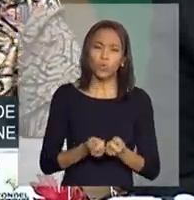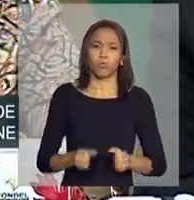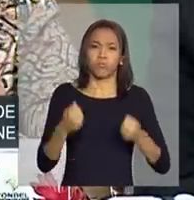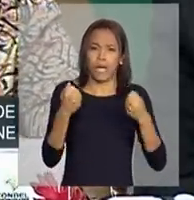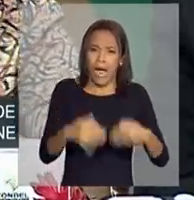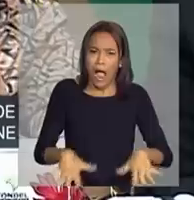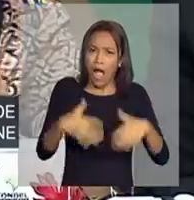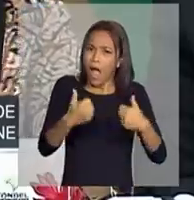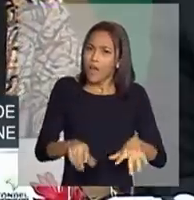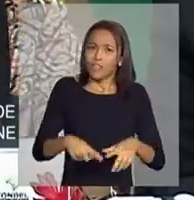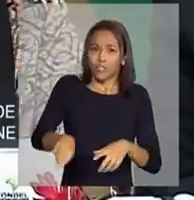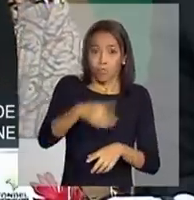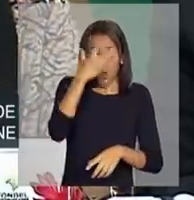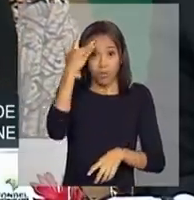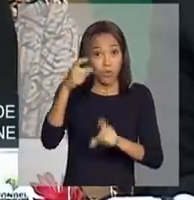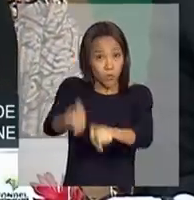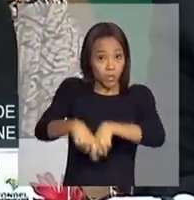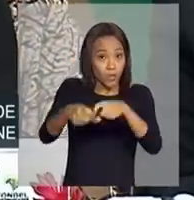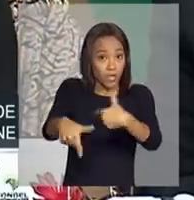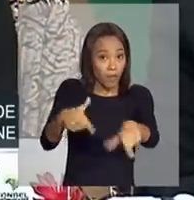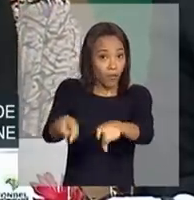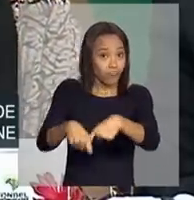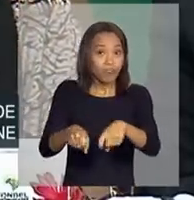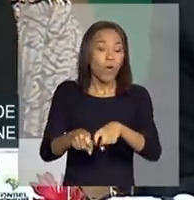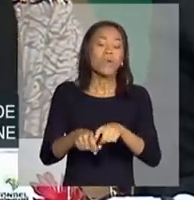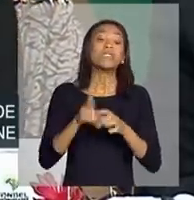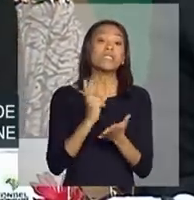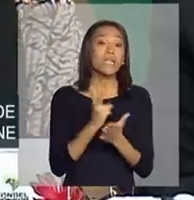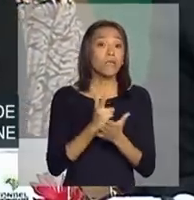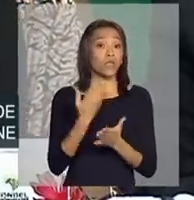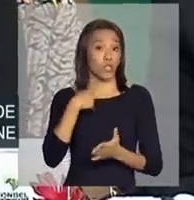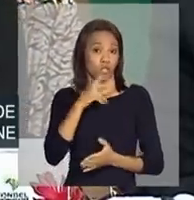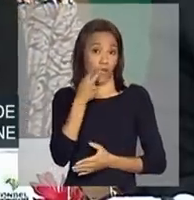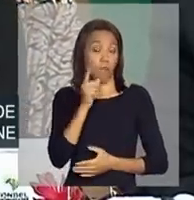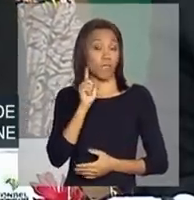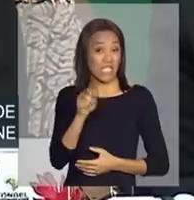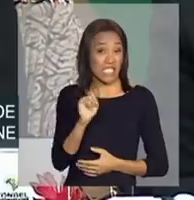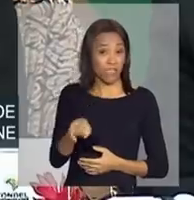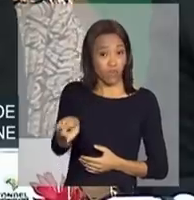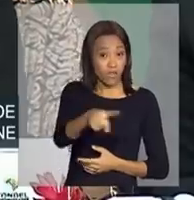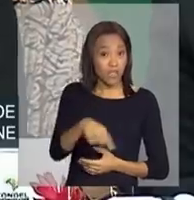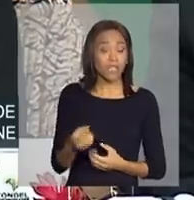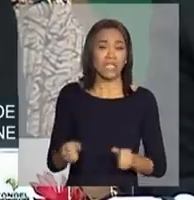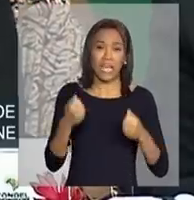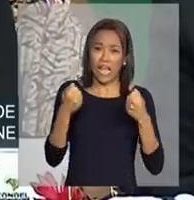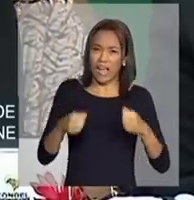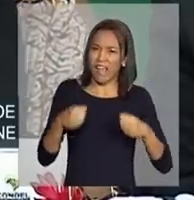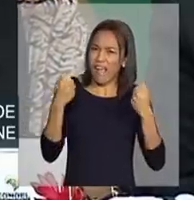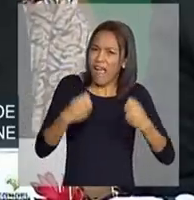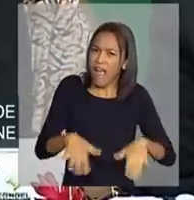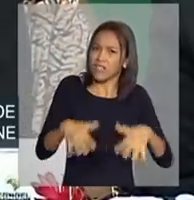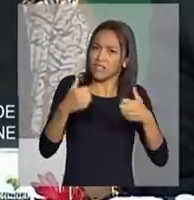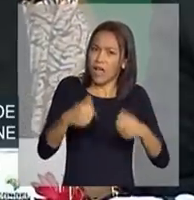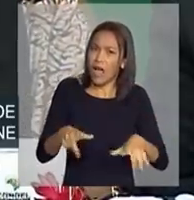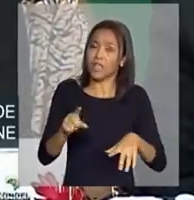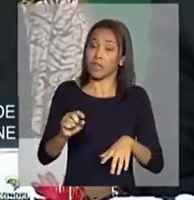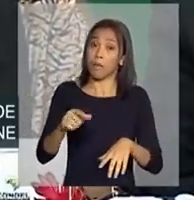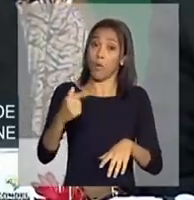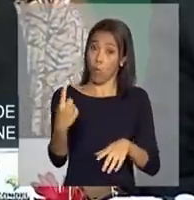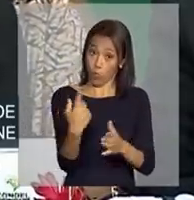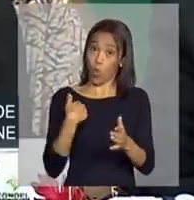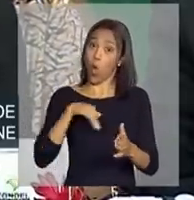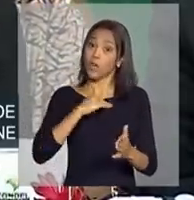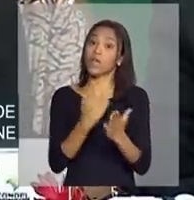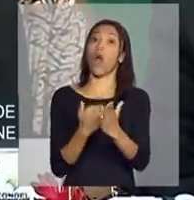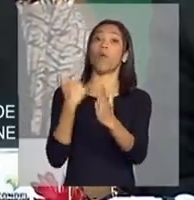E nós sempre dissemos para os agricultores, o que vocês gastarem, se vocês gastarem R 101, nós aumentamos. Se